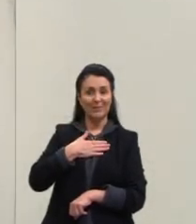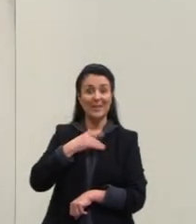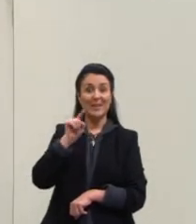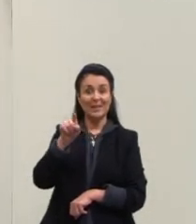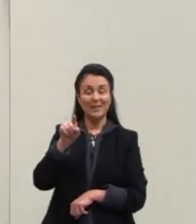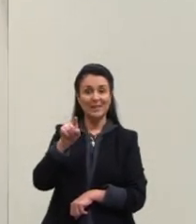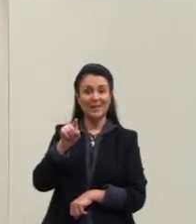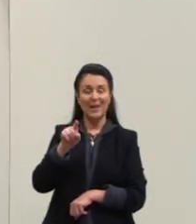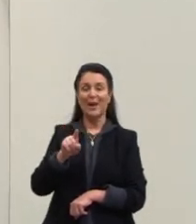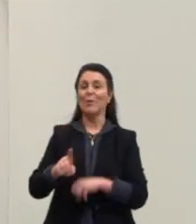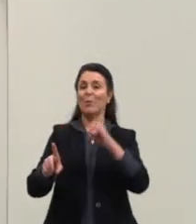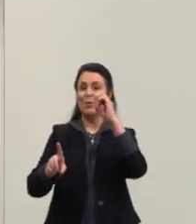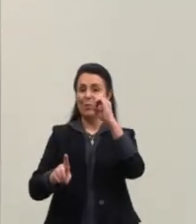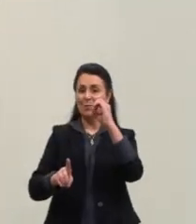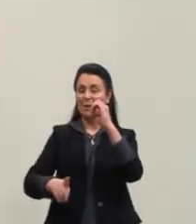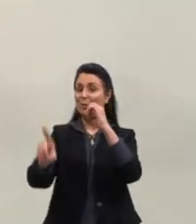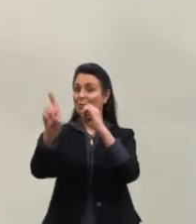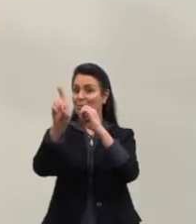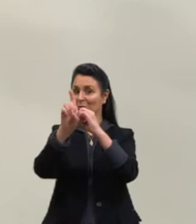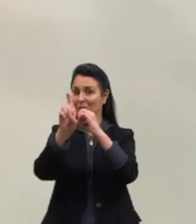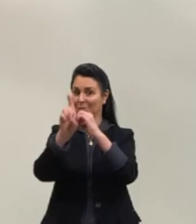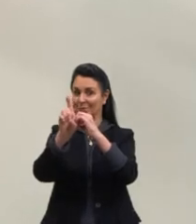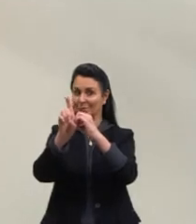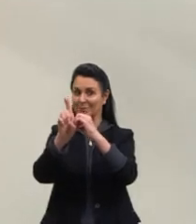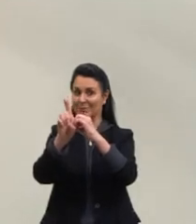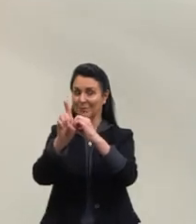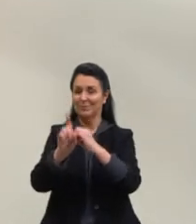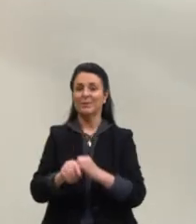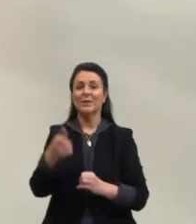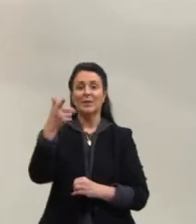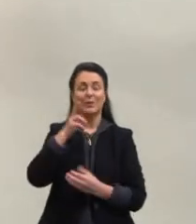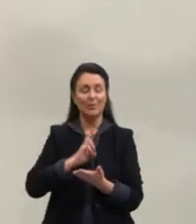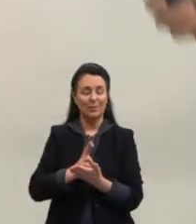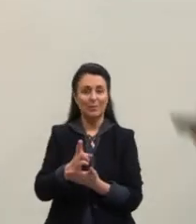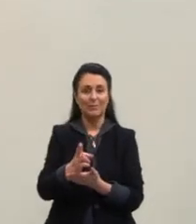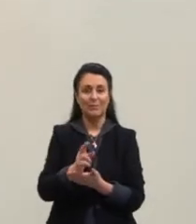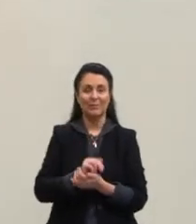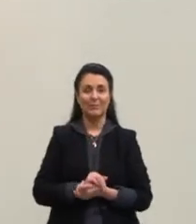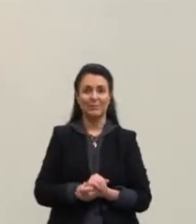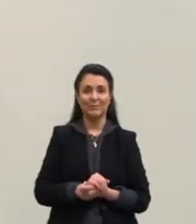objeto direto. Certo, pessoal? Vamos adiante, por favor.